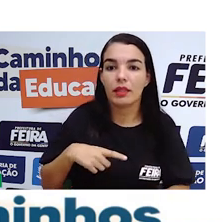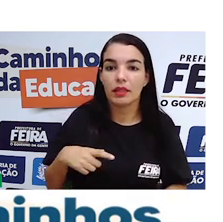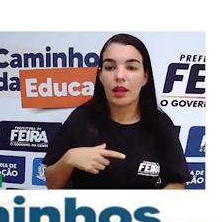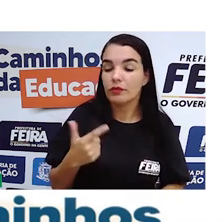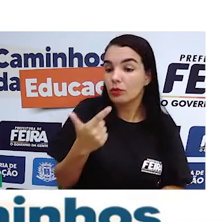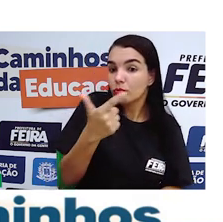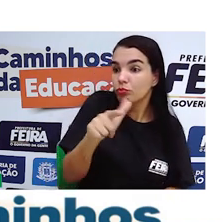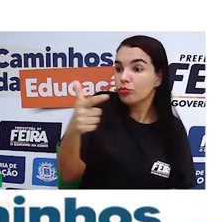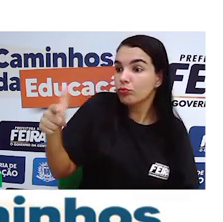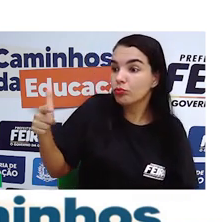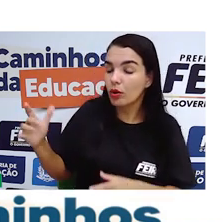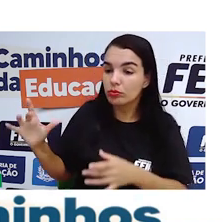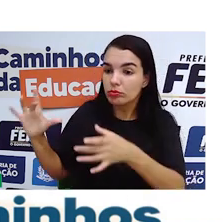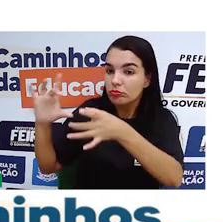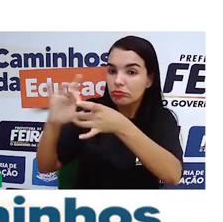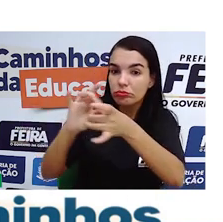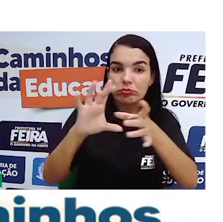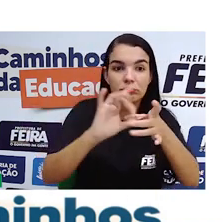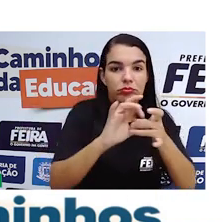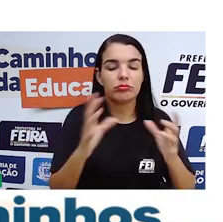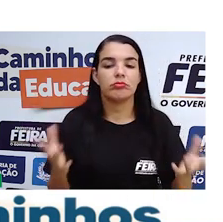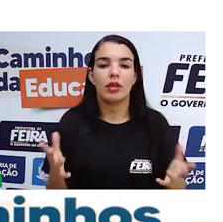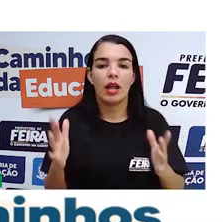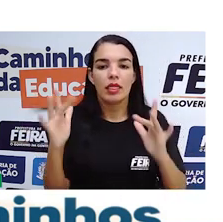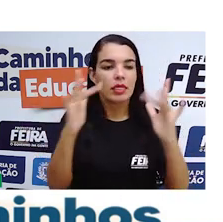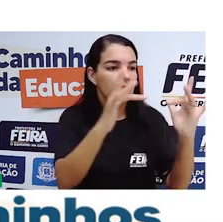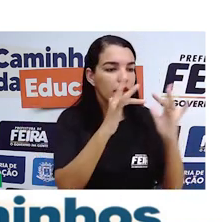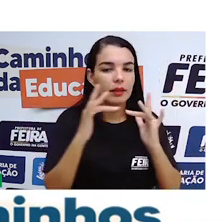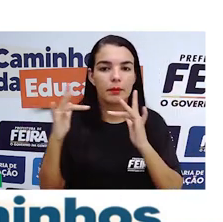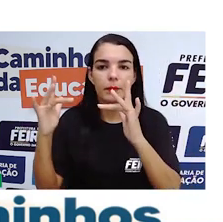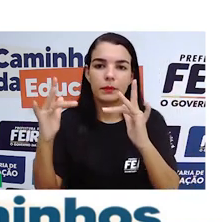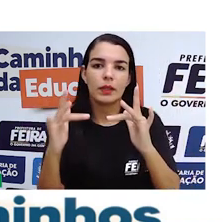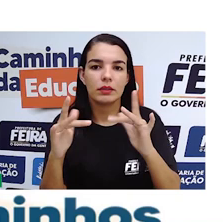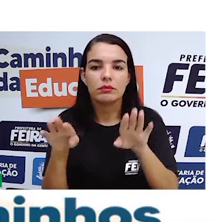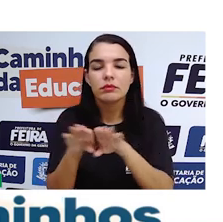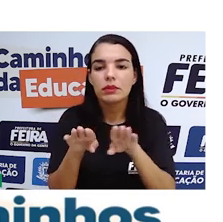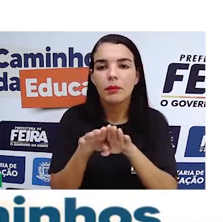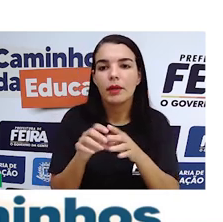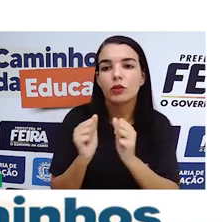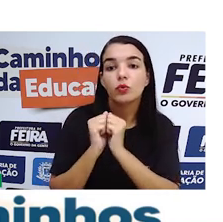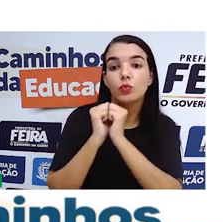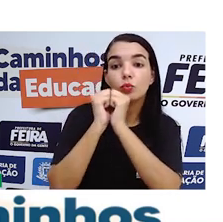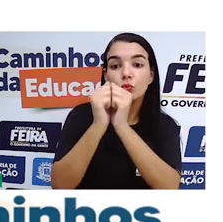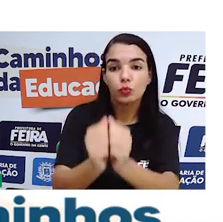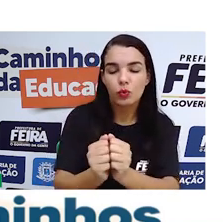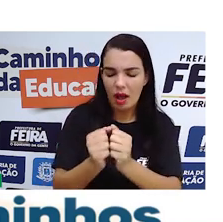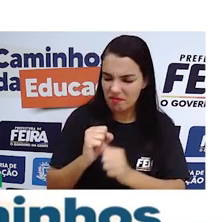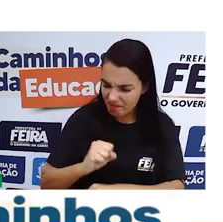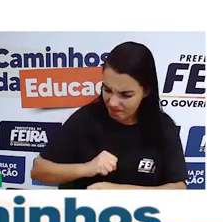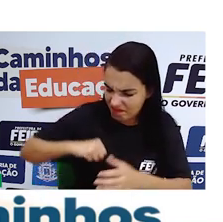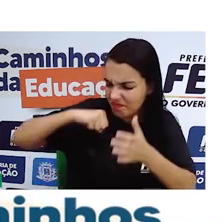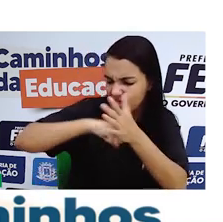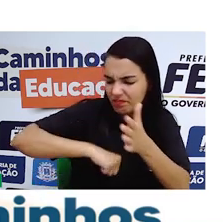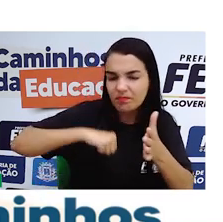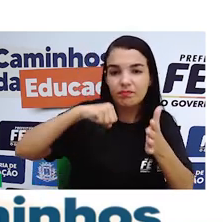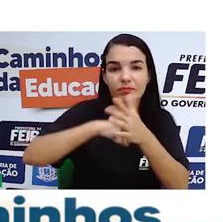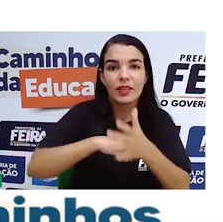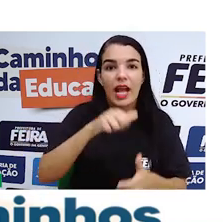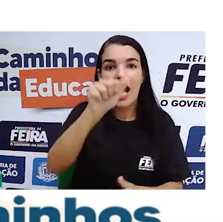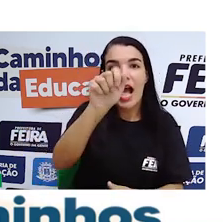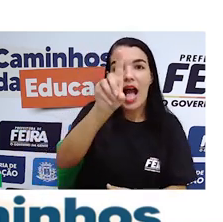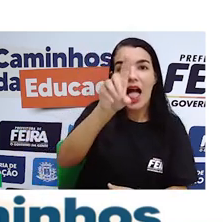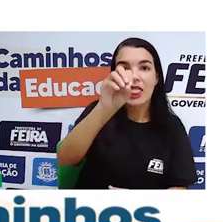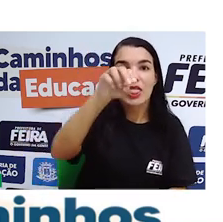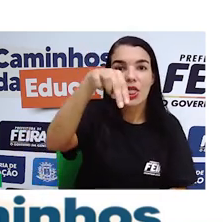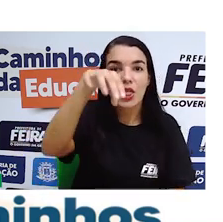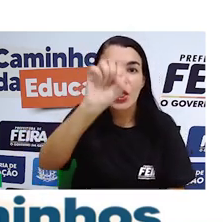Zagreus. Afrodite e Perséfone, além de ficarem rivais pela beleza, também lutaram pela posse de Adonis, um